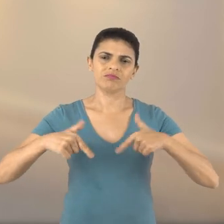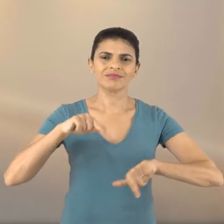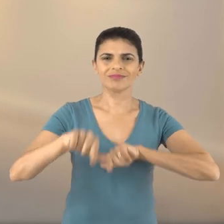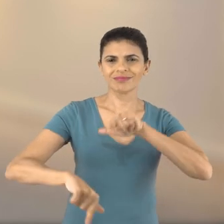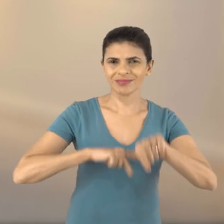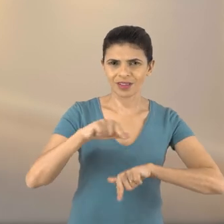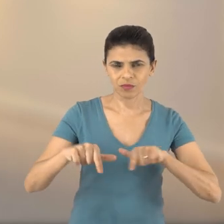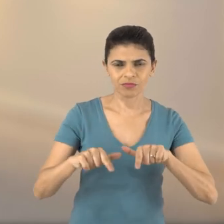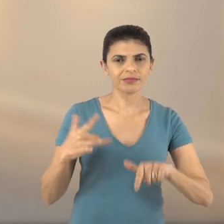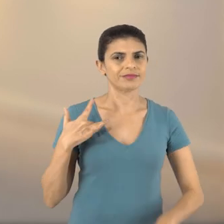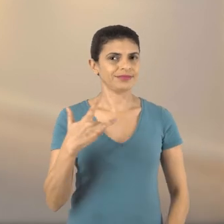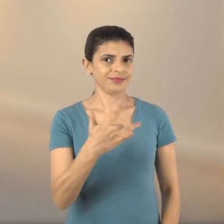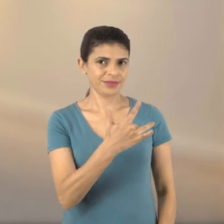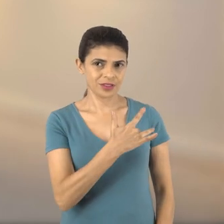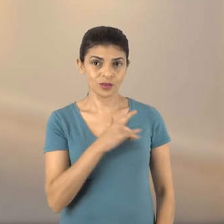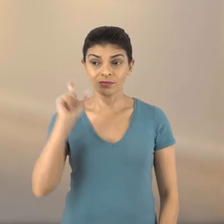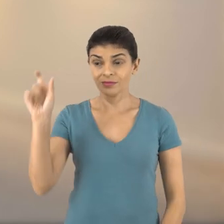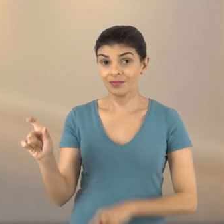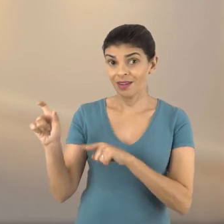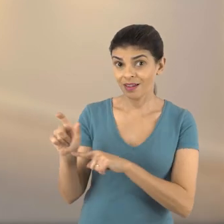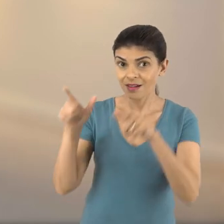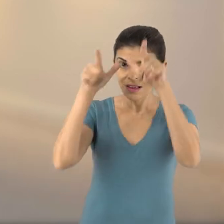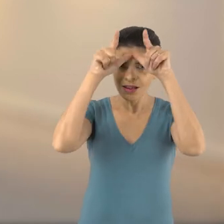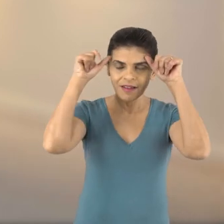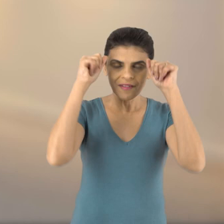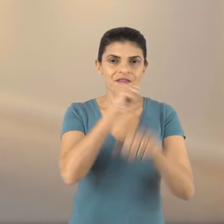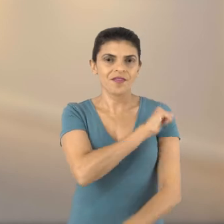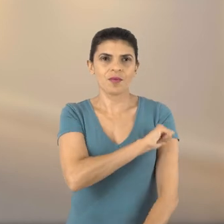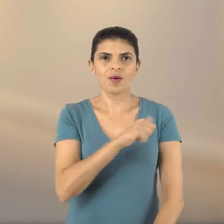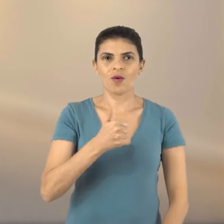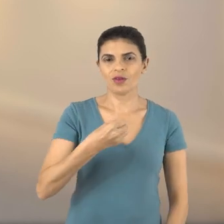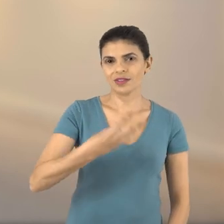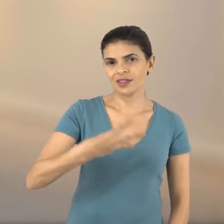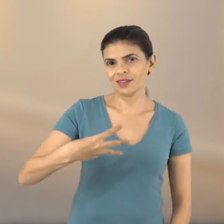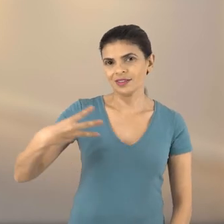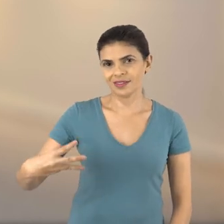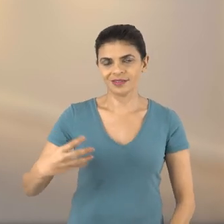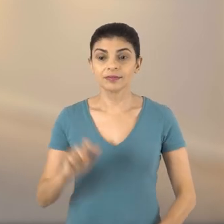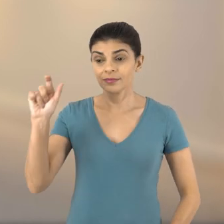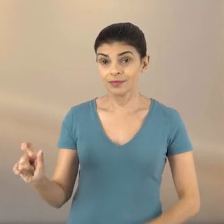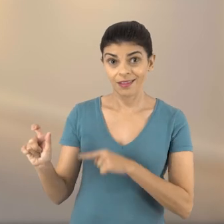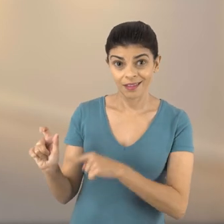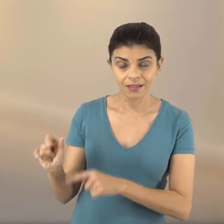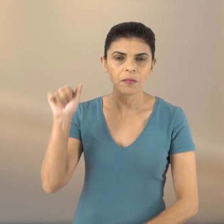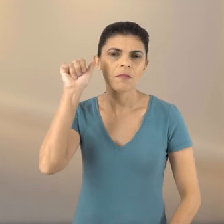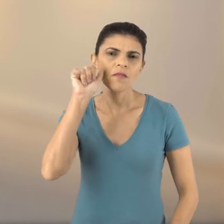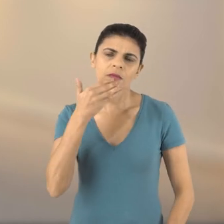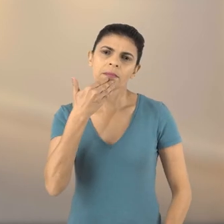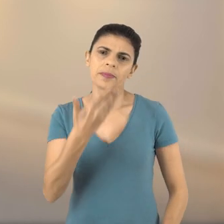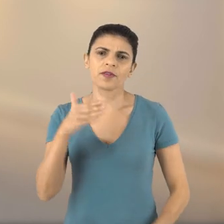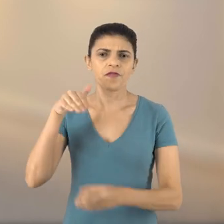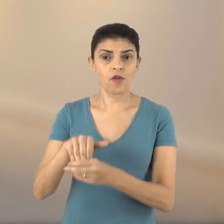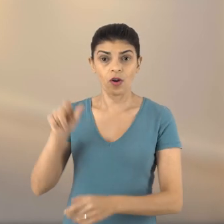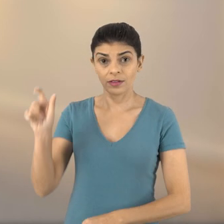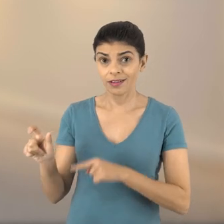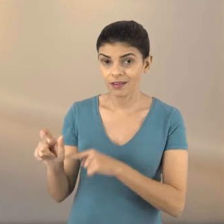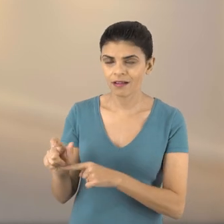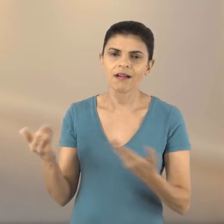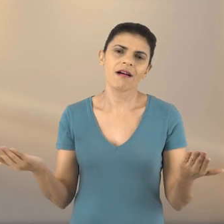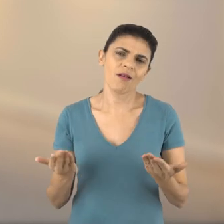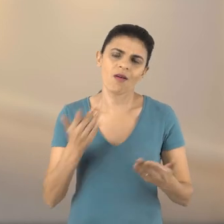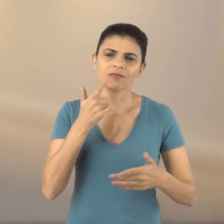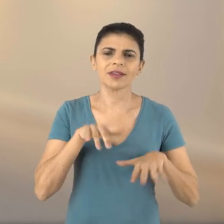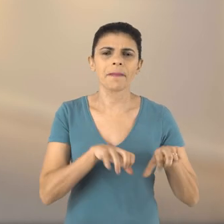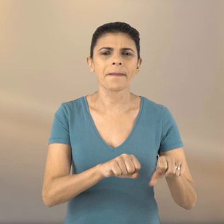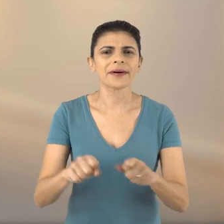trabalhadores da linha de frente da saúde, sou a enfermeira Luciana Rosa, estadual 11333. Sou mulher e peço seu voto. Está na hora